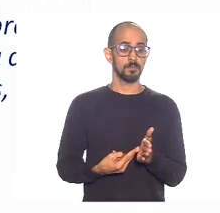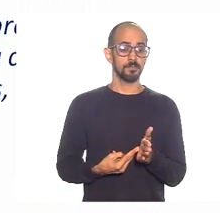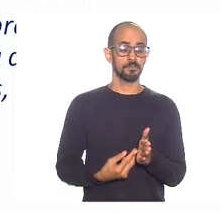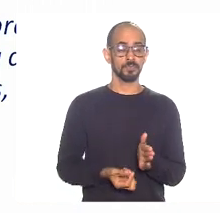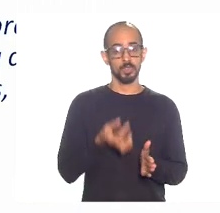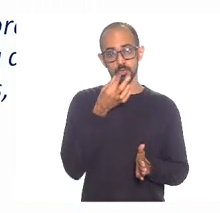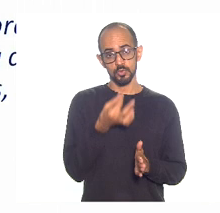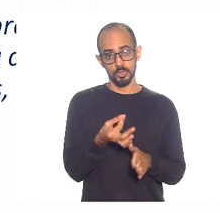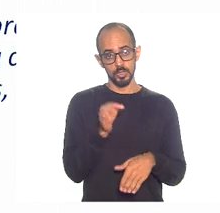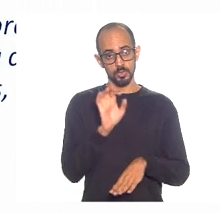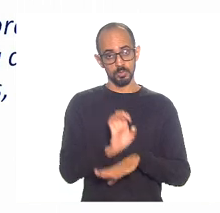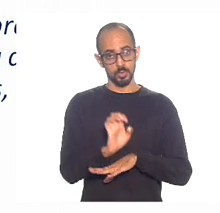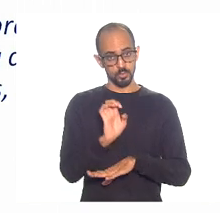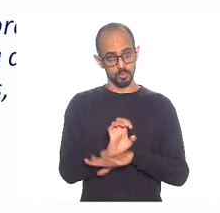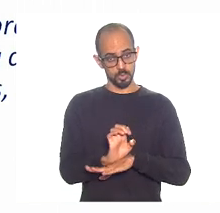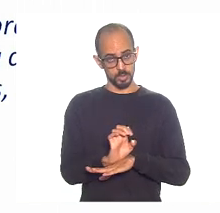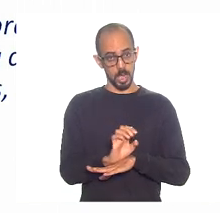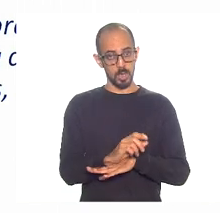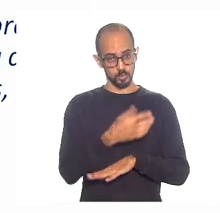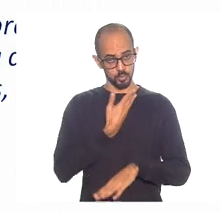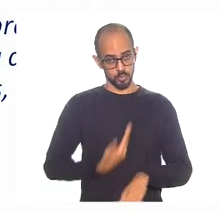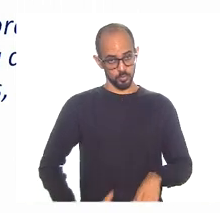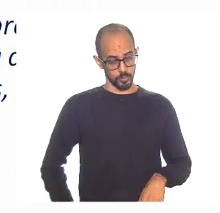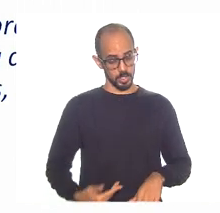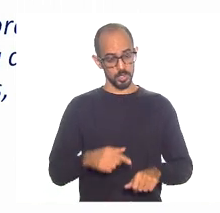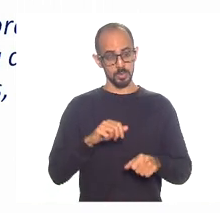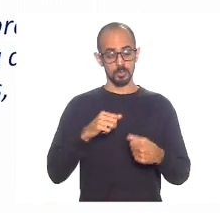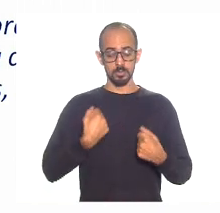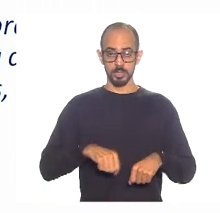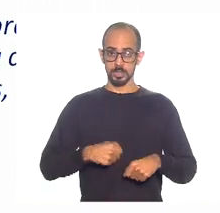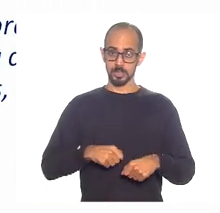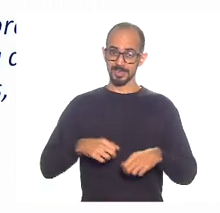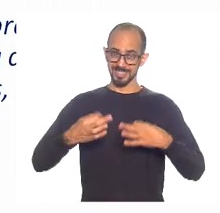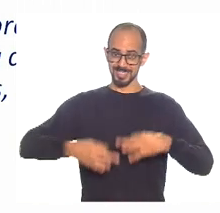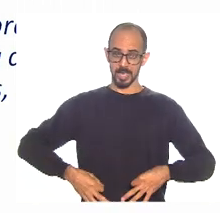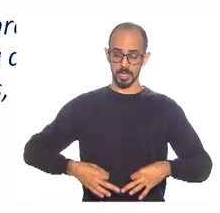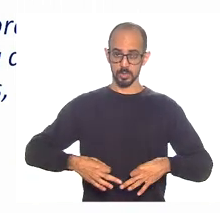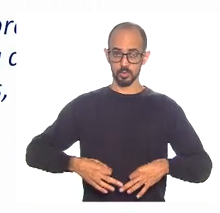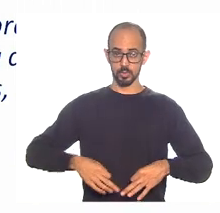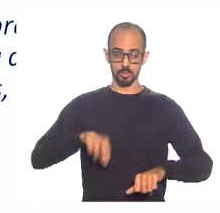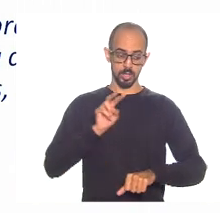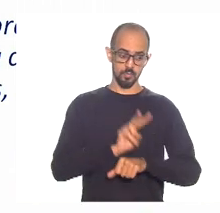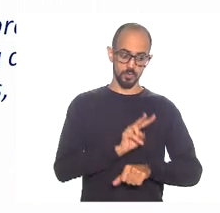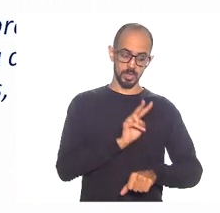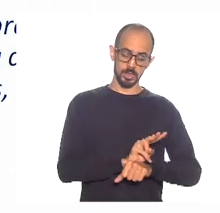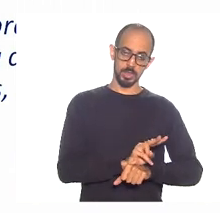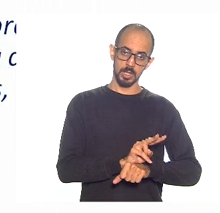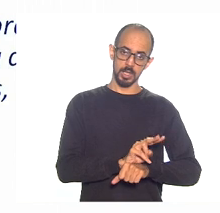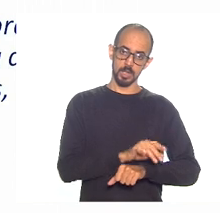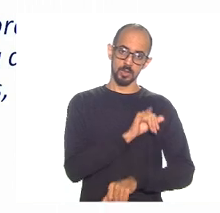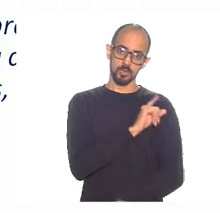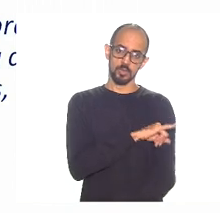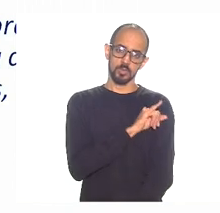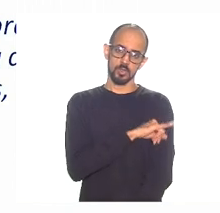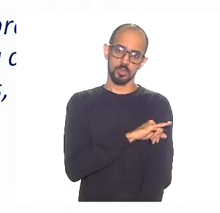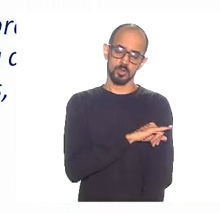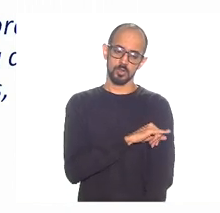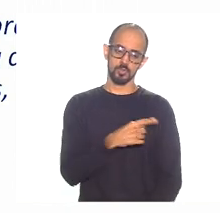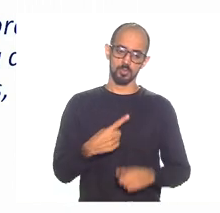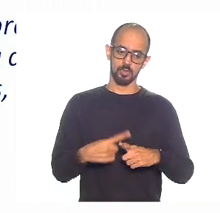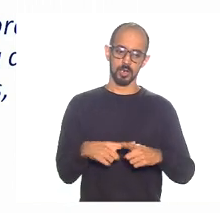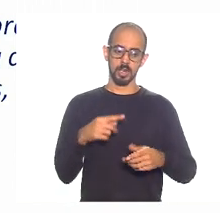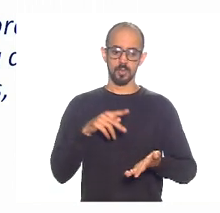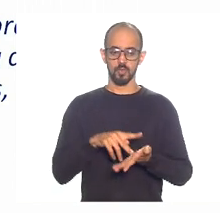ser alguém que, de forma radical, ainda a raiz das questões, defenda os interessados do Rio de Porque, na verdade, esses técnicos